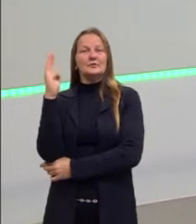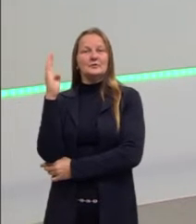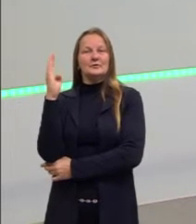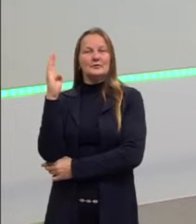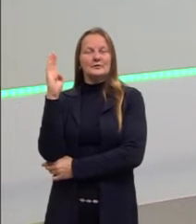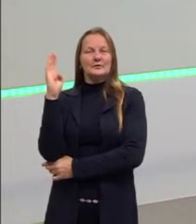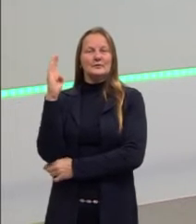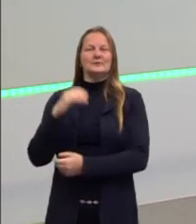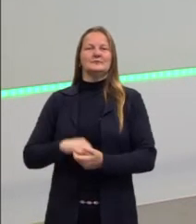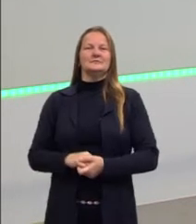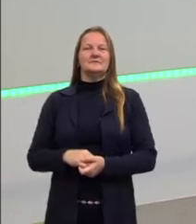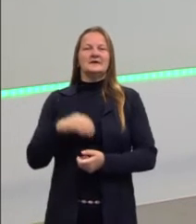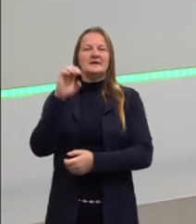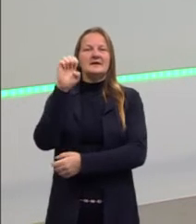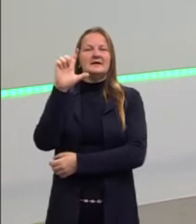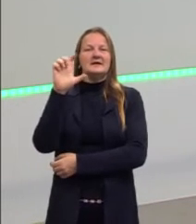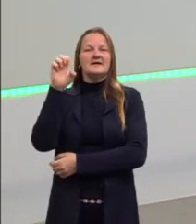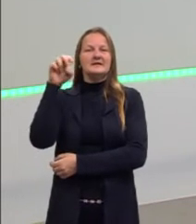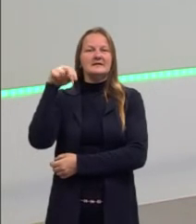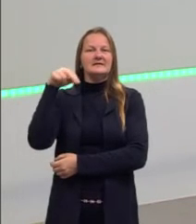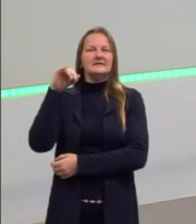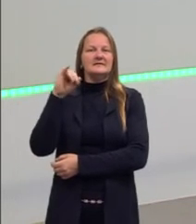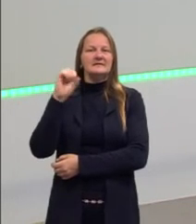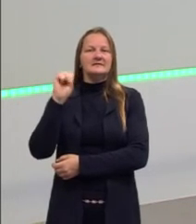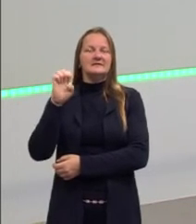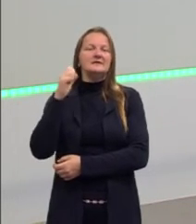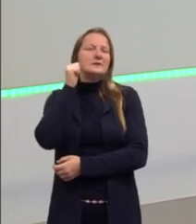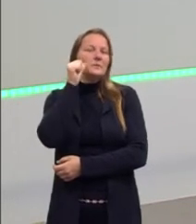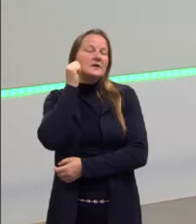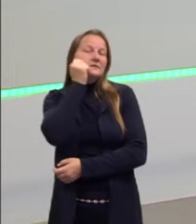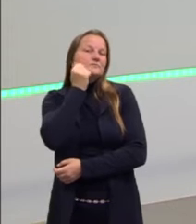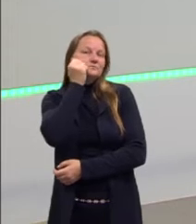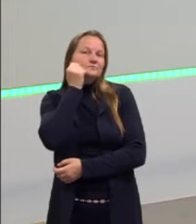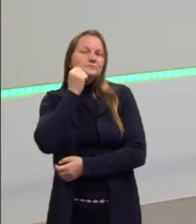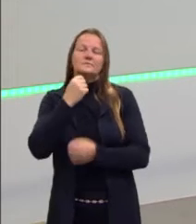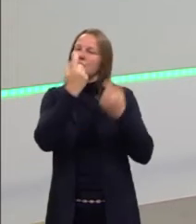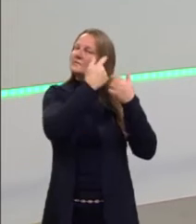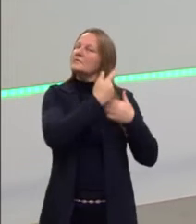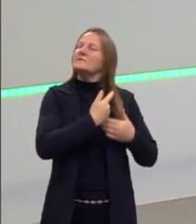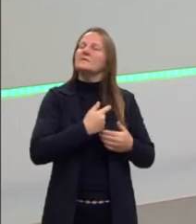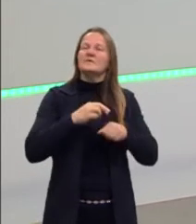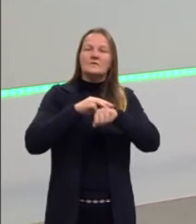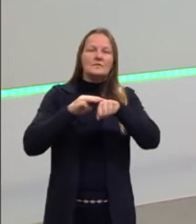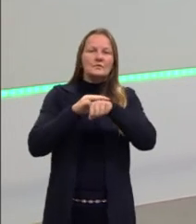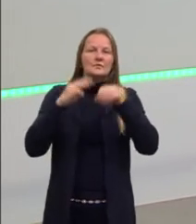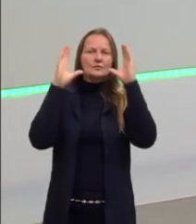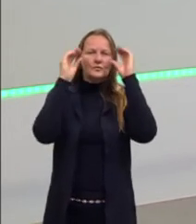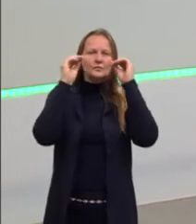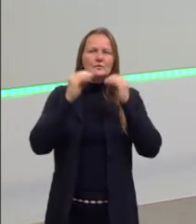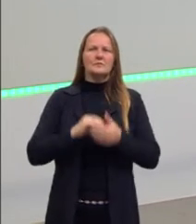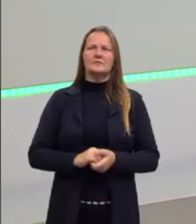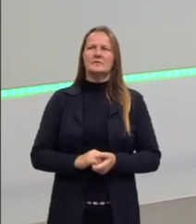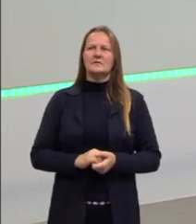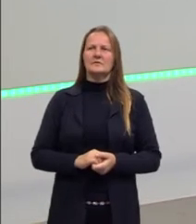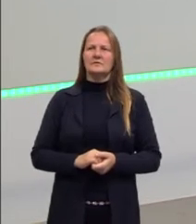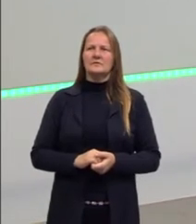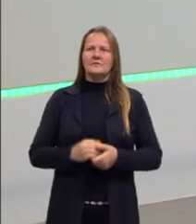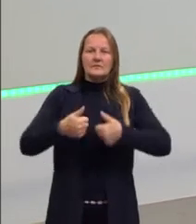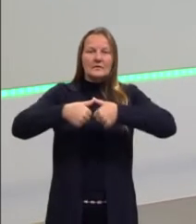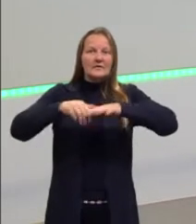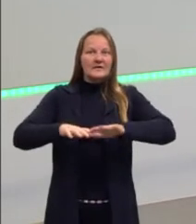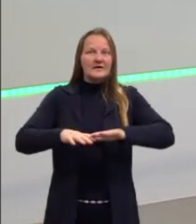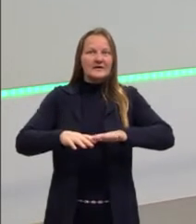Eu me chamo Helenise Pereira, sou uma mulher negra, cabelos castanhos escuros, crespos, estou aqui no